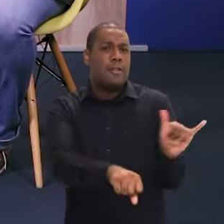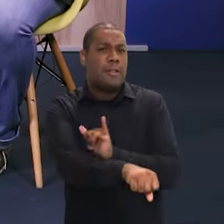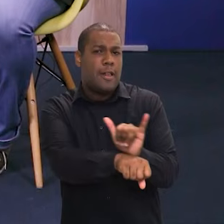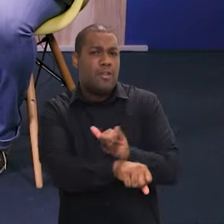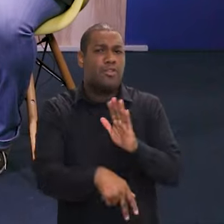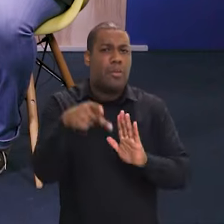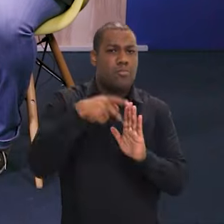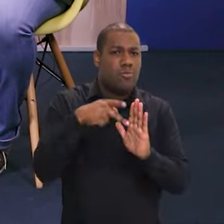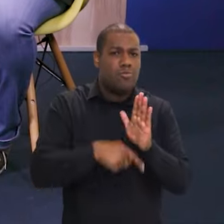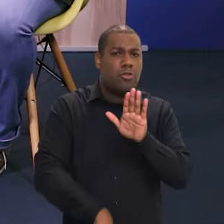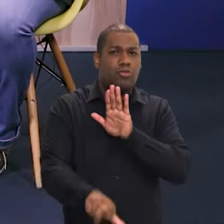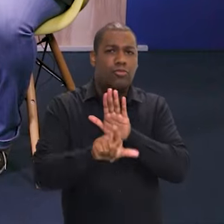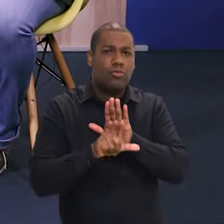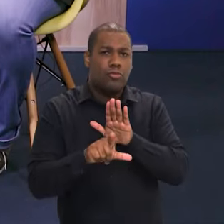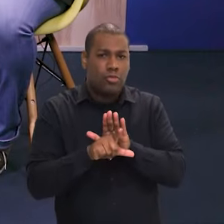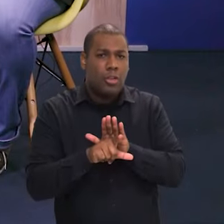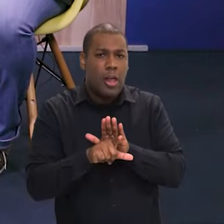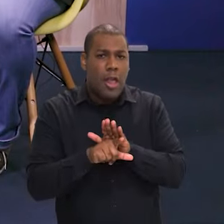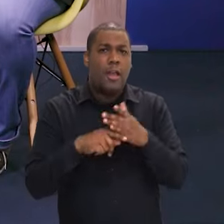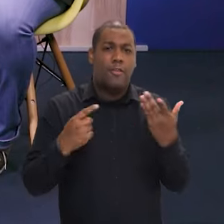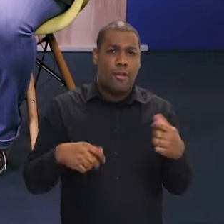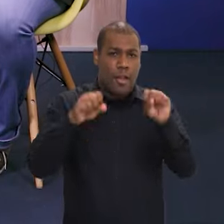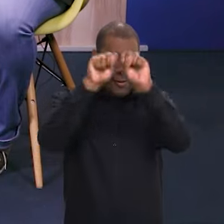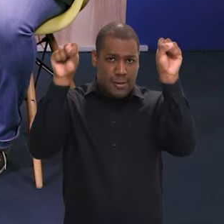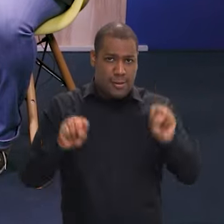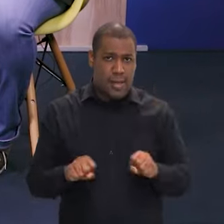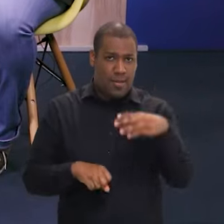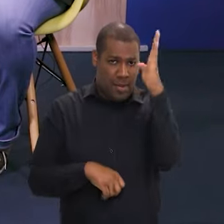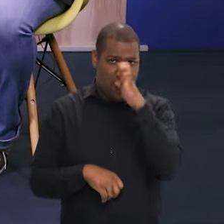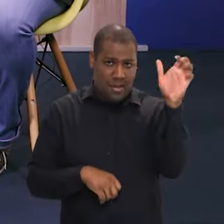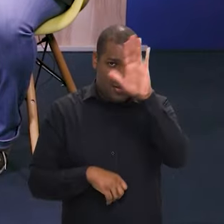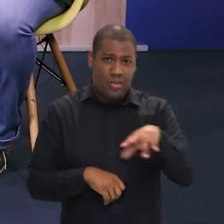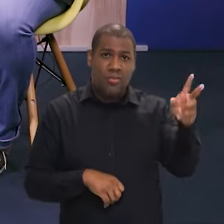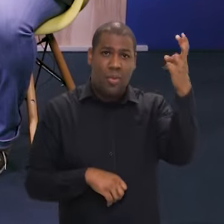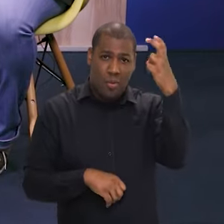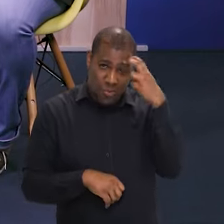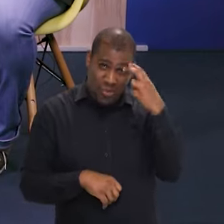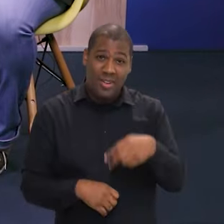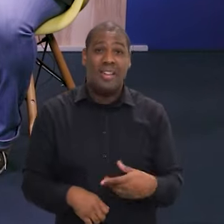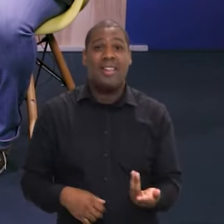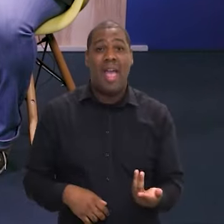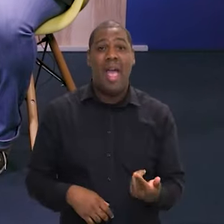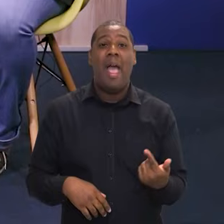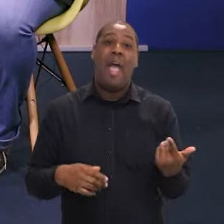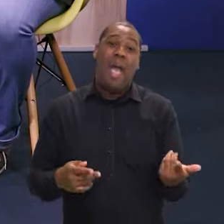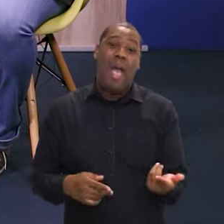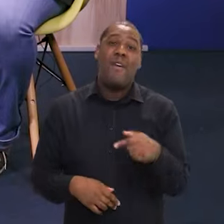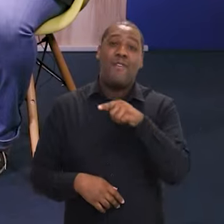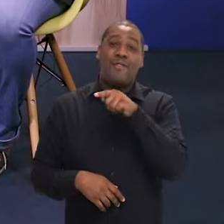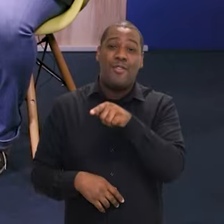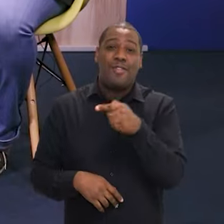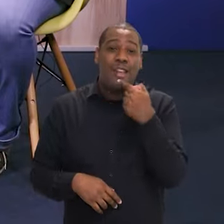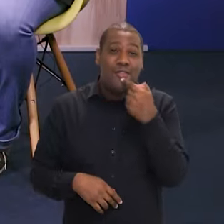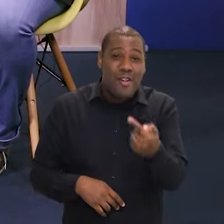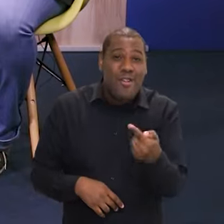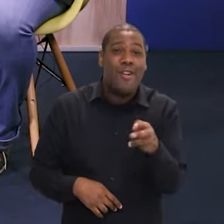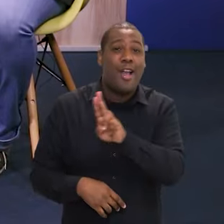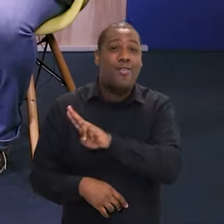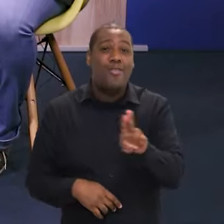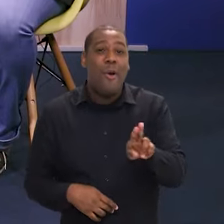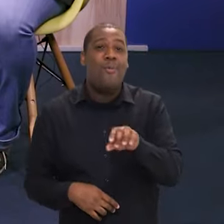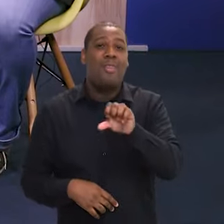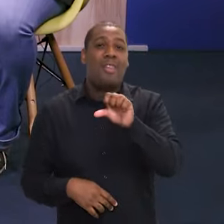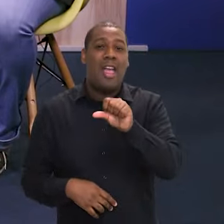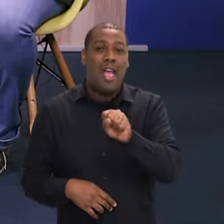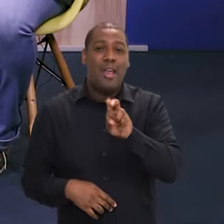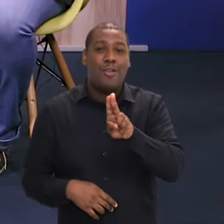o projeto de lei que regulamenta o Sistema Nacional de Cultura que a senhora chamou de SUS da cultura, né? Ele é a